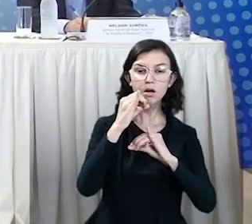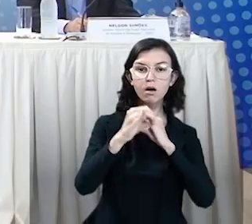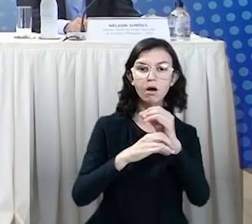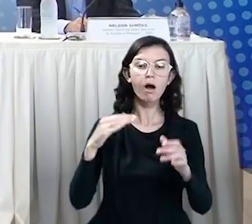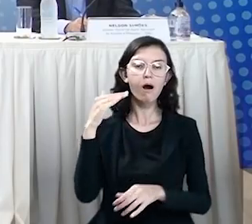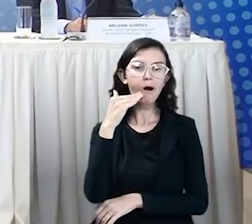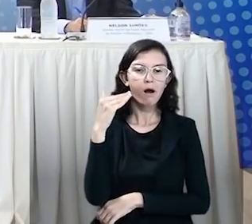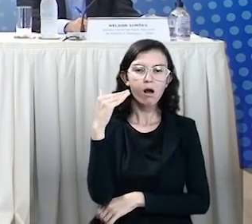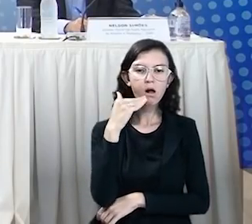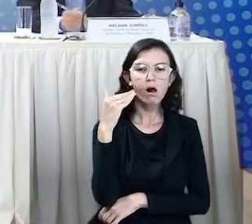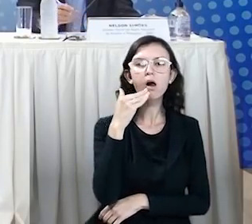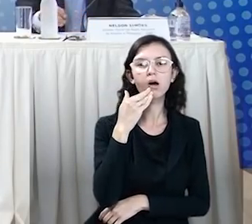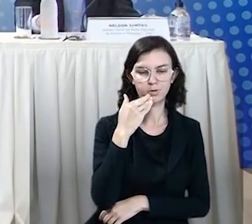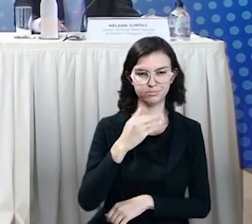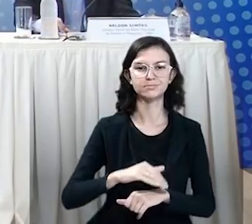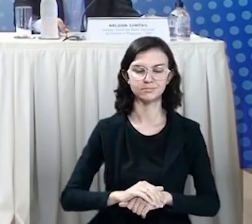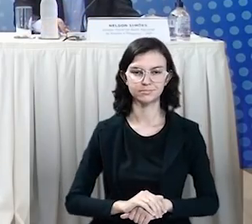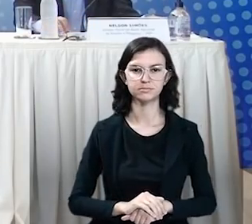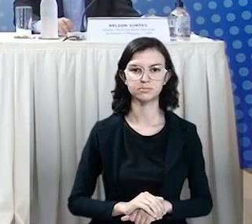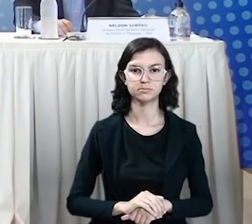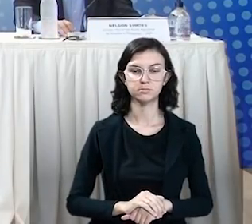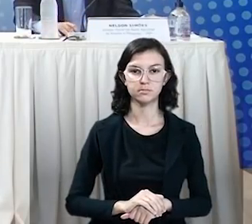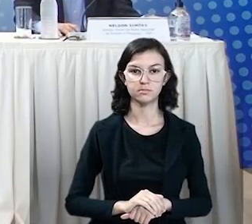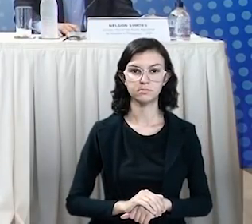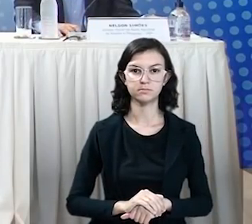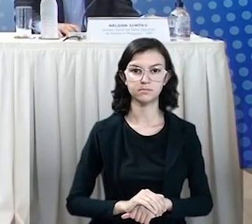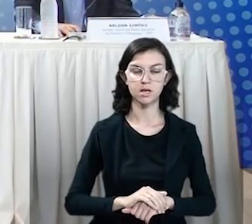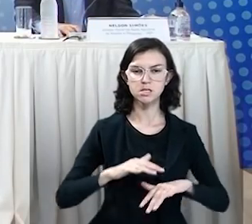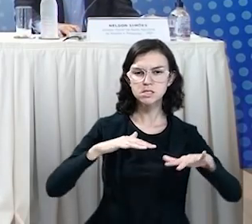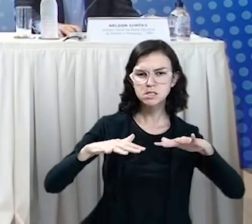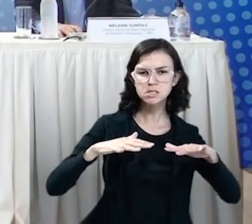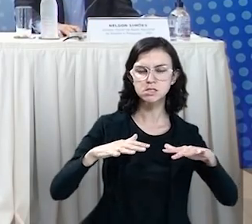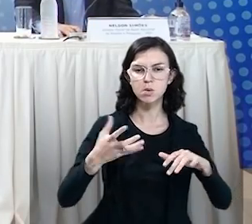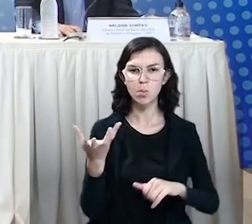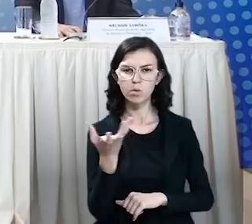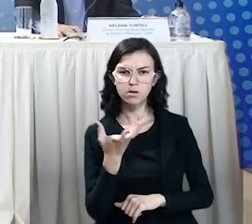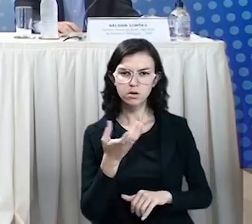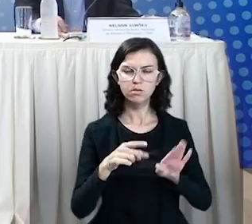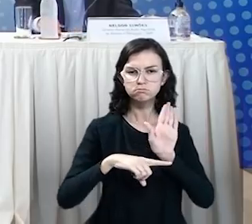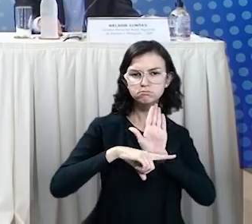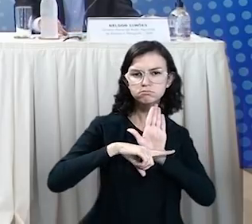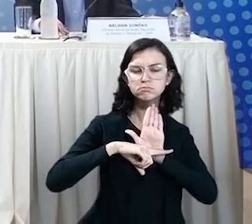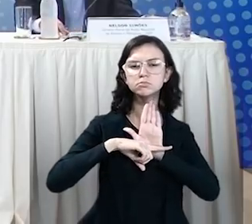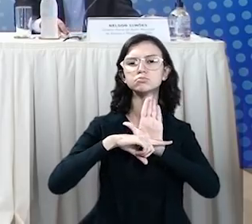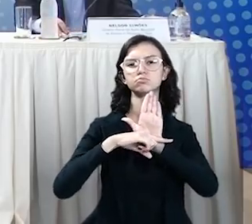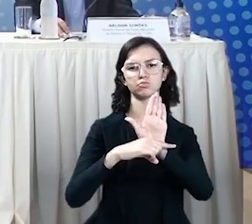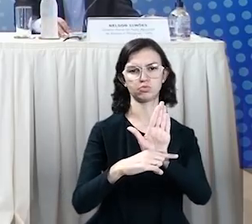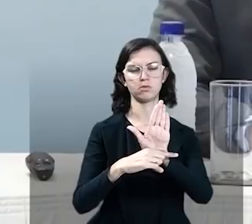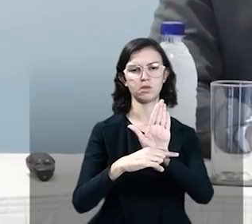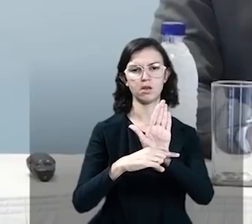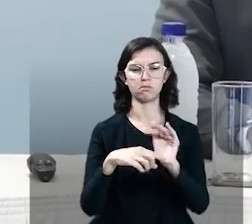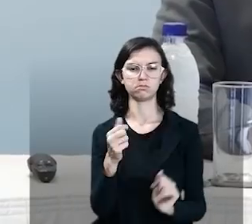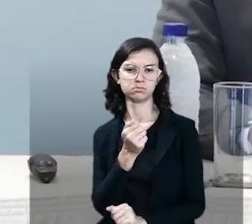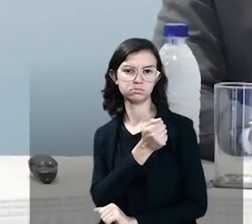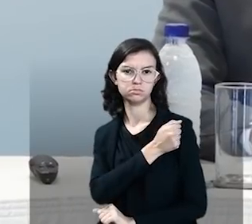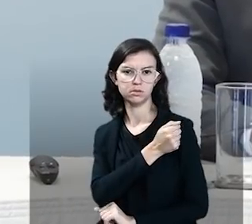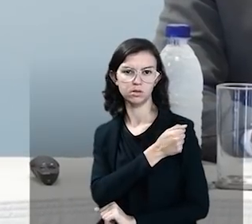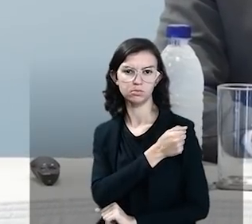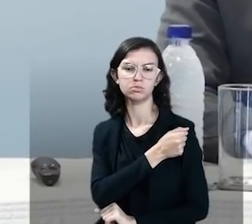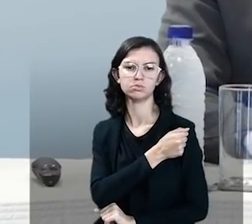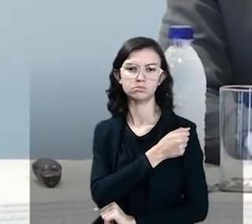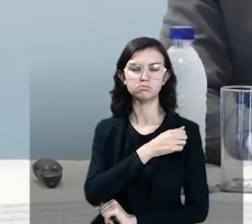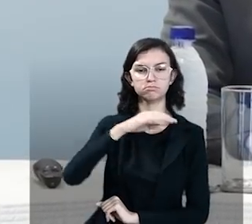à internet. Esta ação visa o melhor atendimento dos